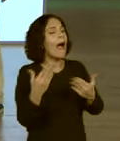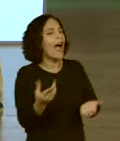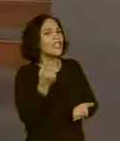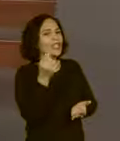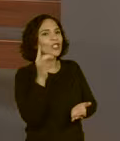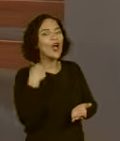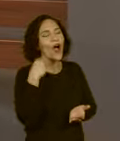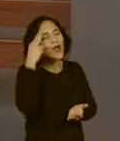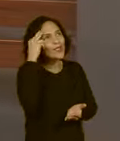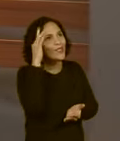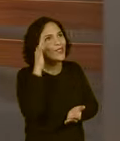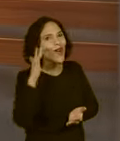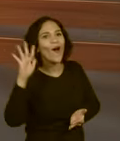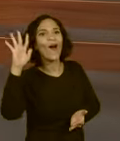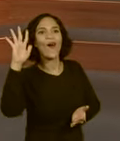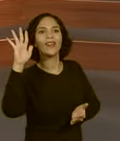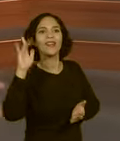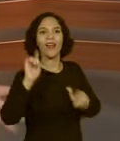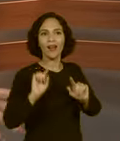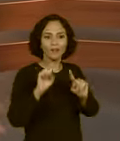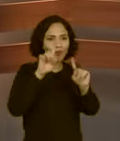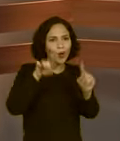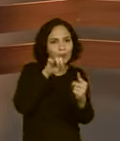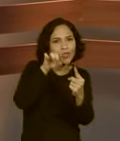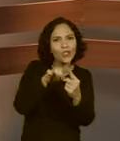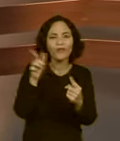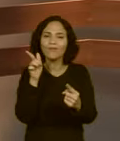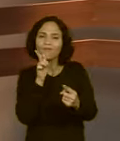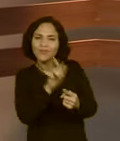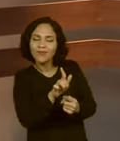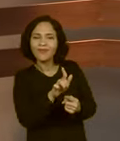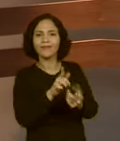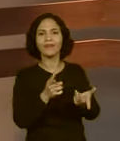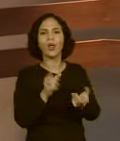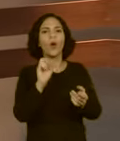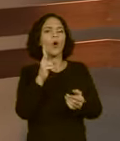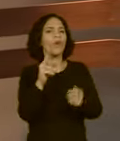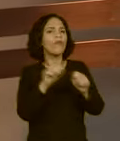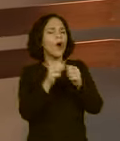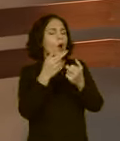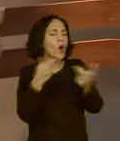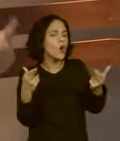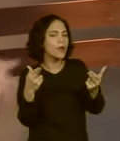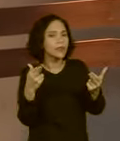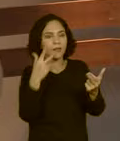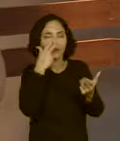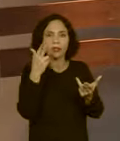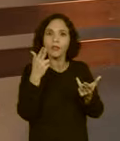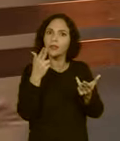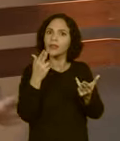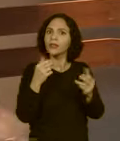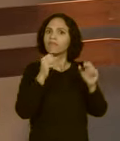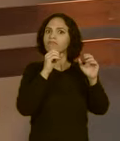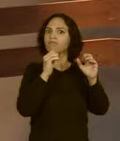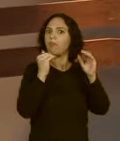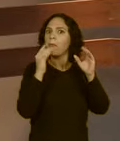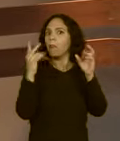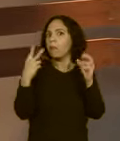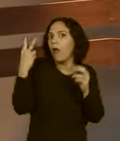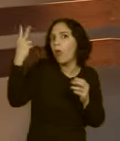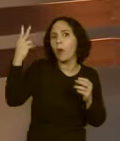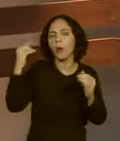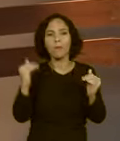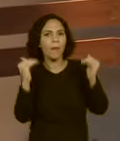realizar sonhos, objetivos, para fazer alguma coisa grande, mas na verdade não. O dinheiro está